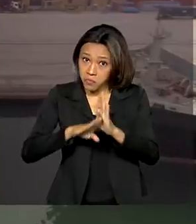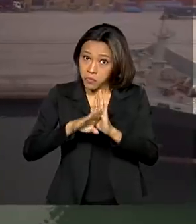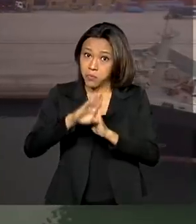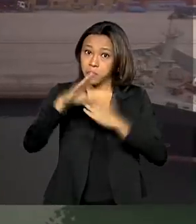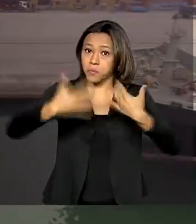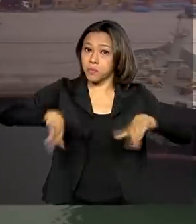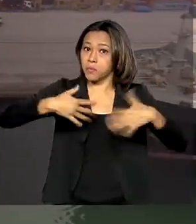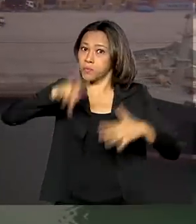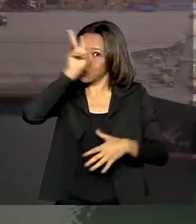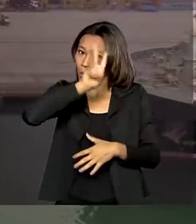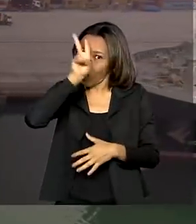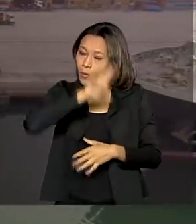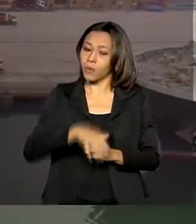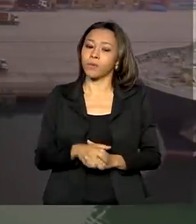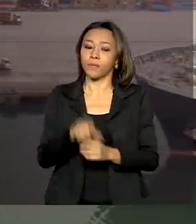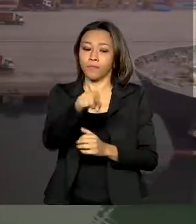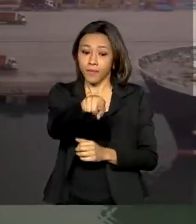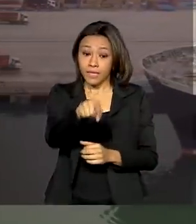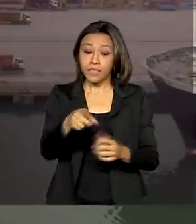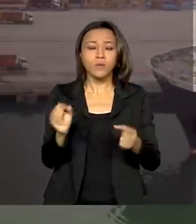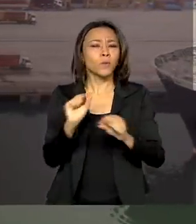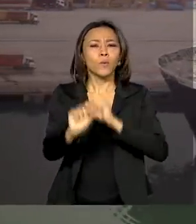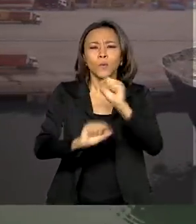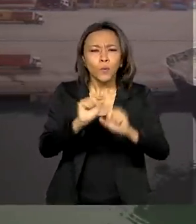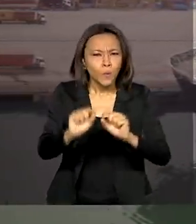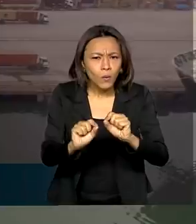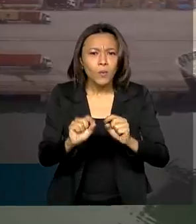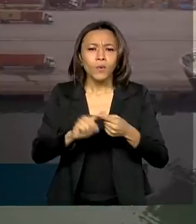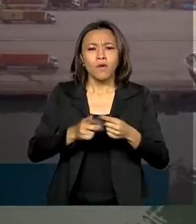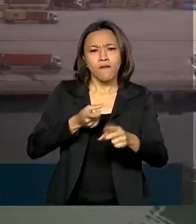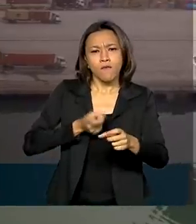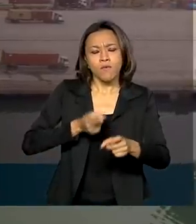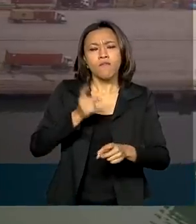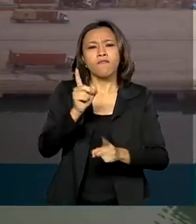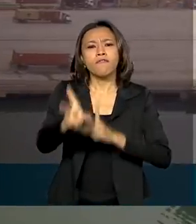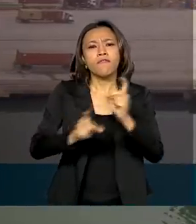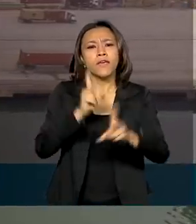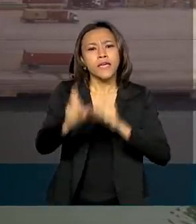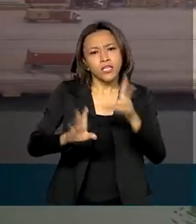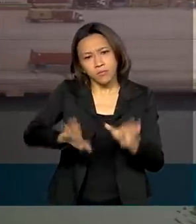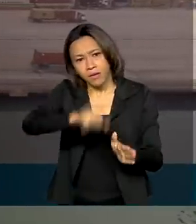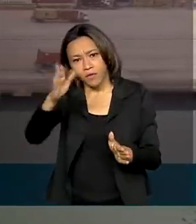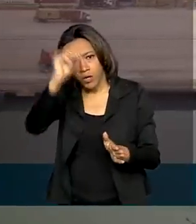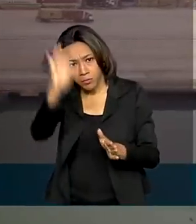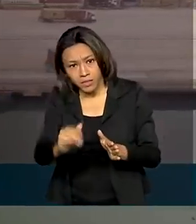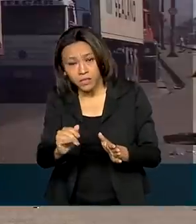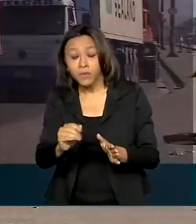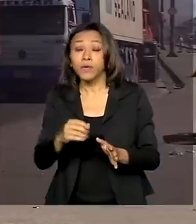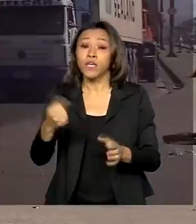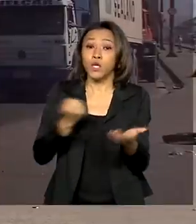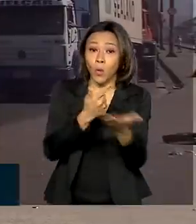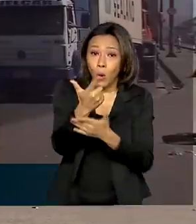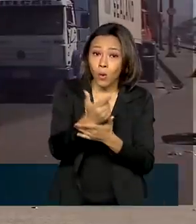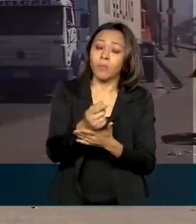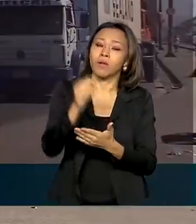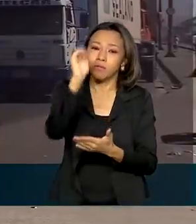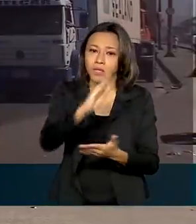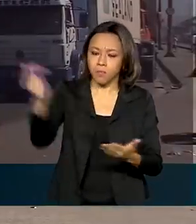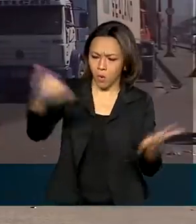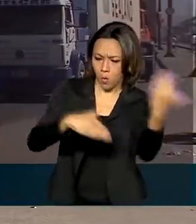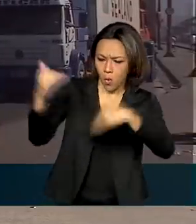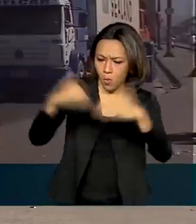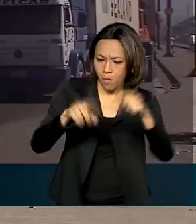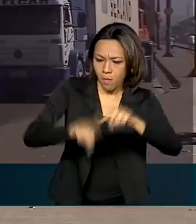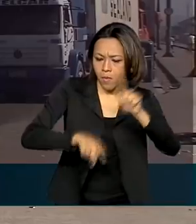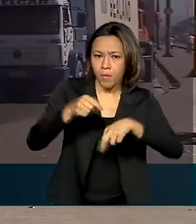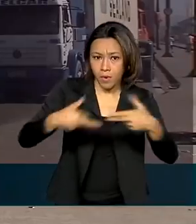A balança comercial, que é a diferença entre o que é exportado e o que é importado pelo Brasil, registrou mais um